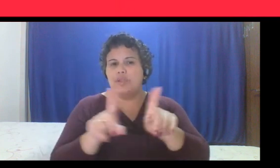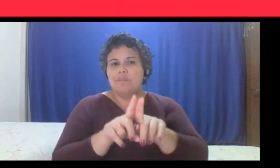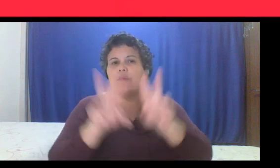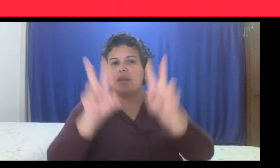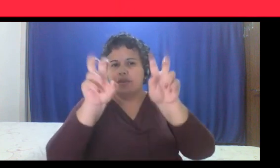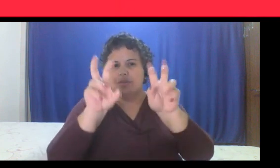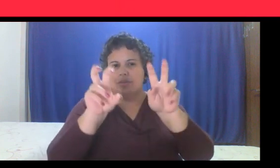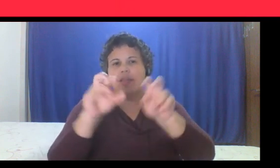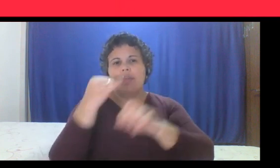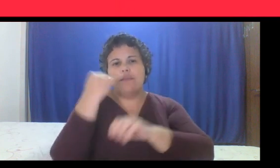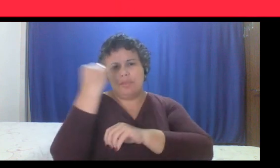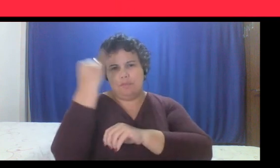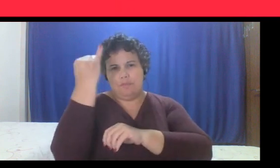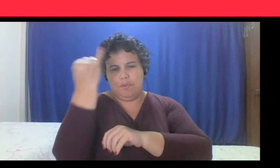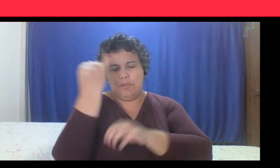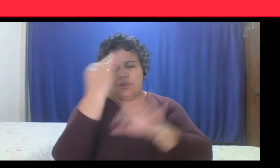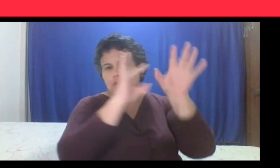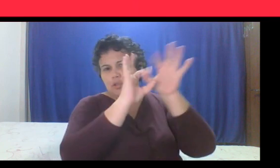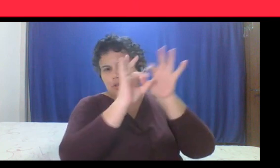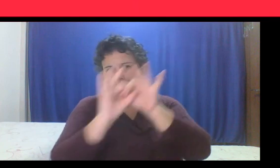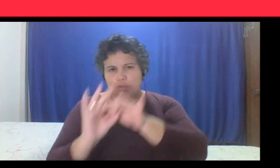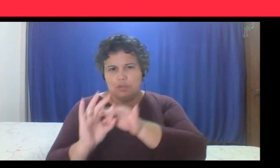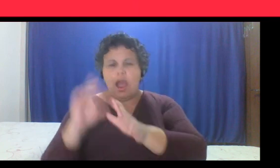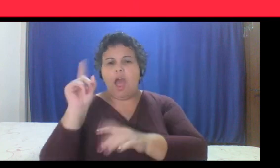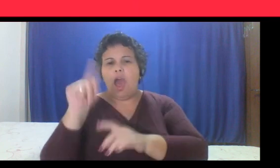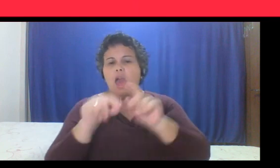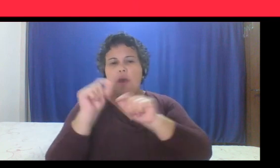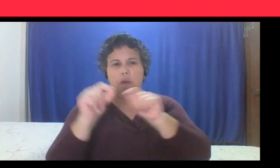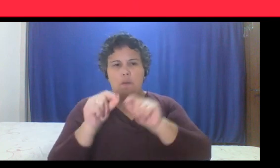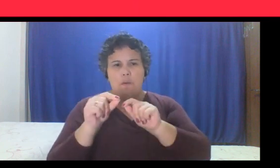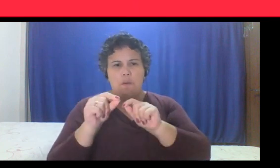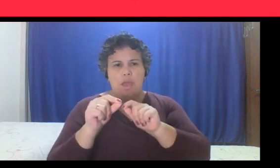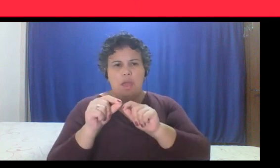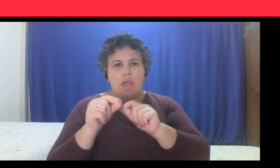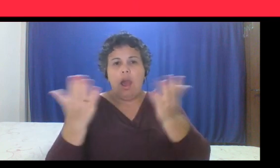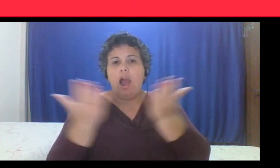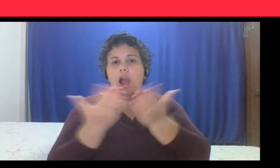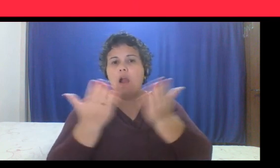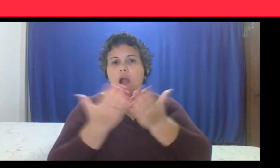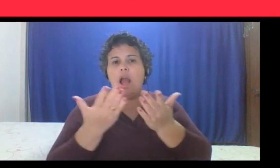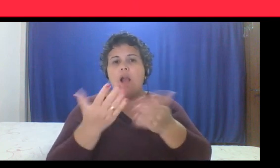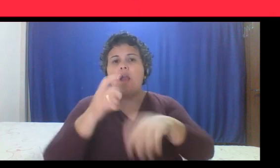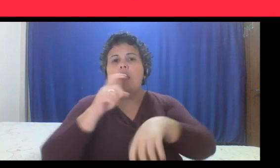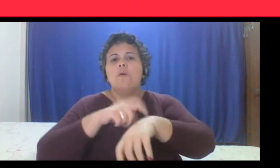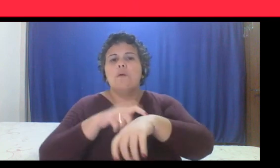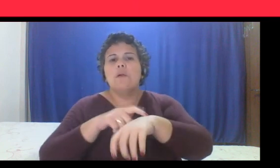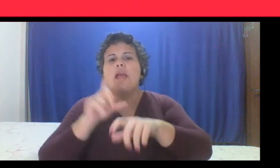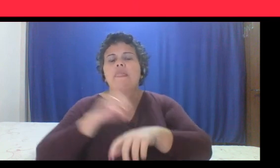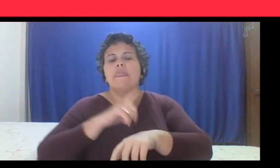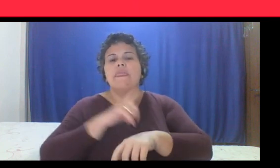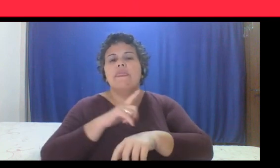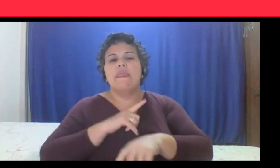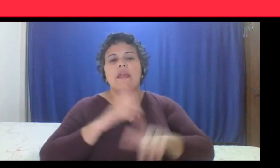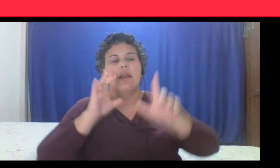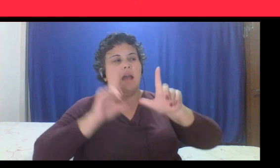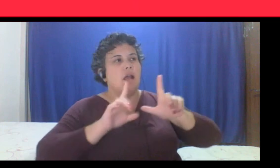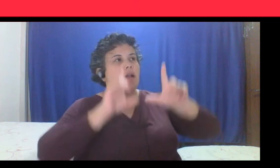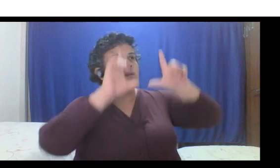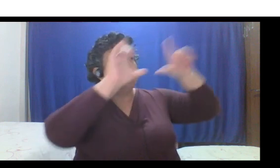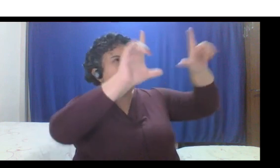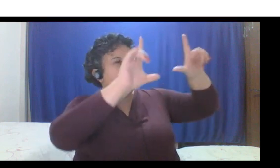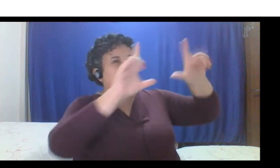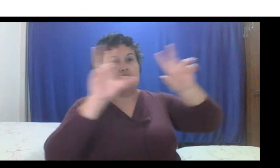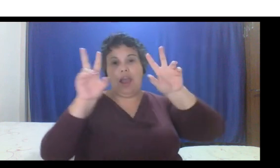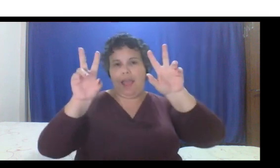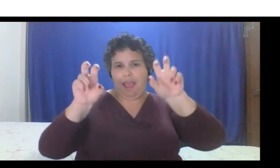qualquer contexto, que nada mais é do que colocar o estado atual na parede, coloquei entre aspas, né, porque hoje são paredes virtuais, né,